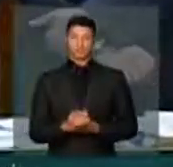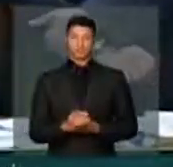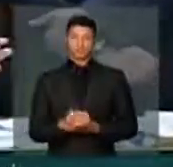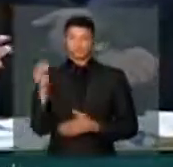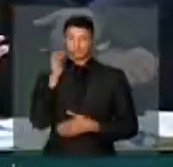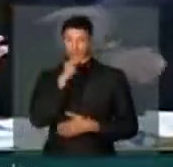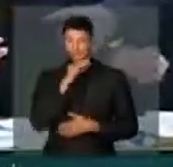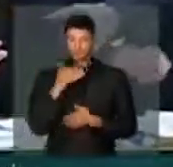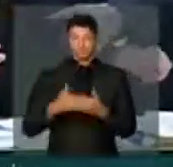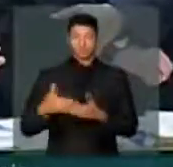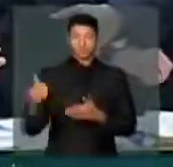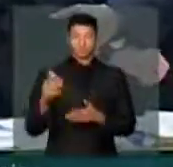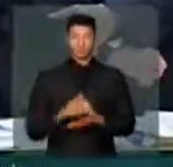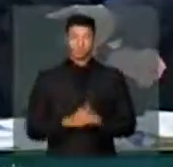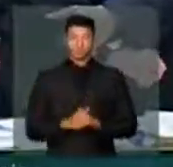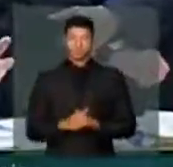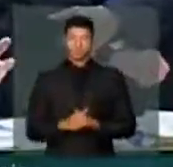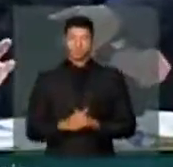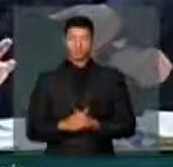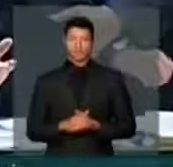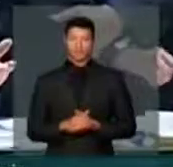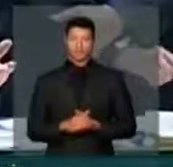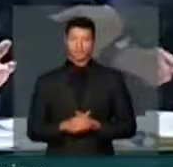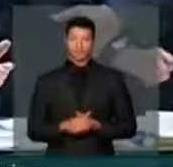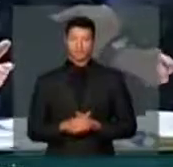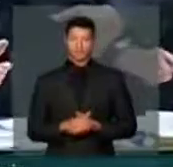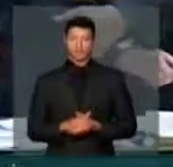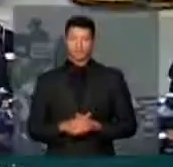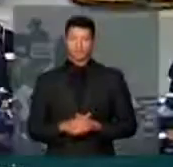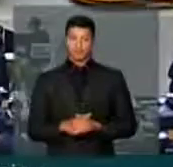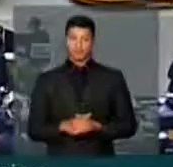apressar os passos, como todos querem.